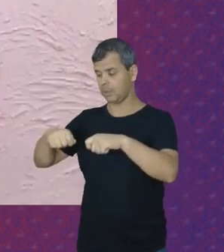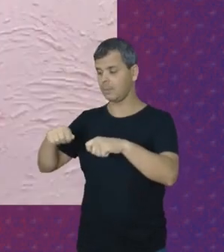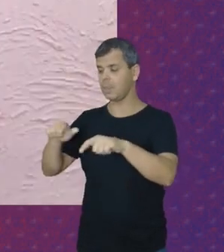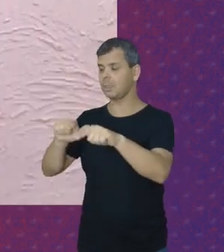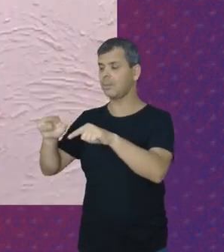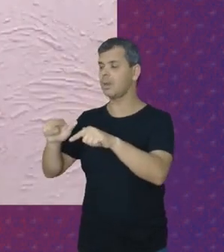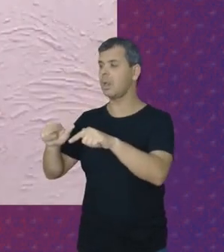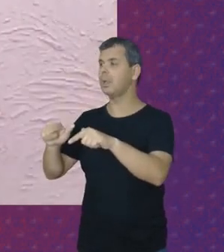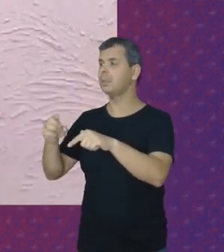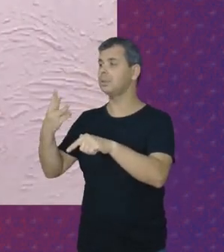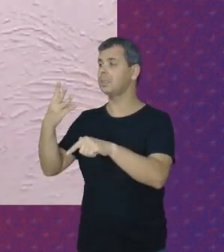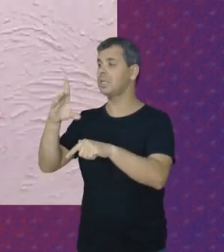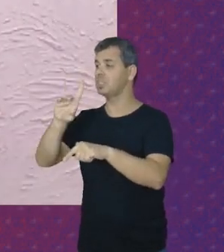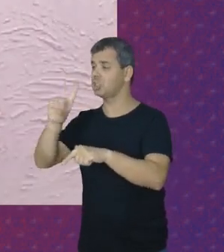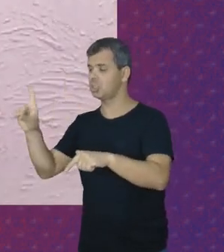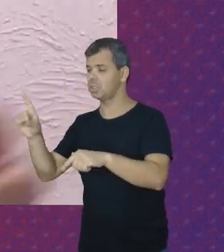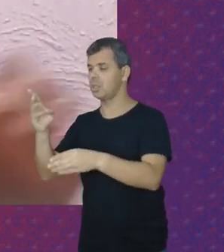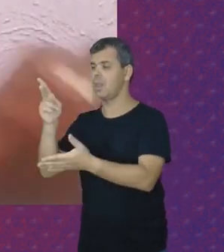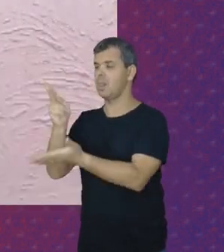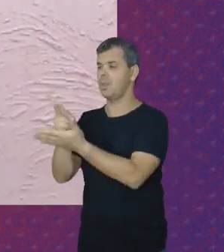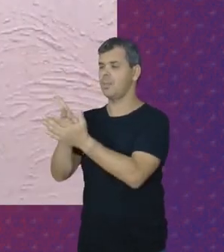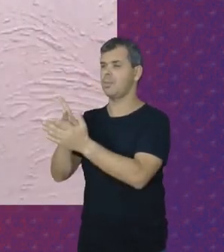dias Na mesma casa Por semana